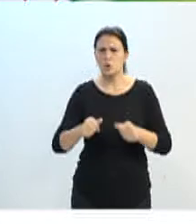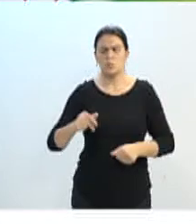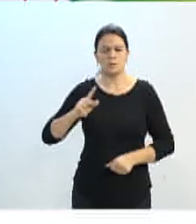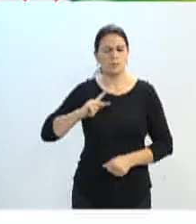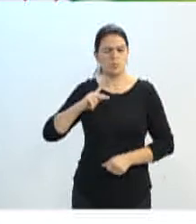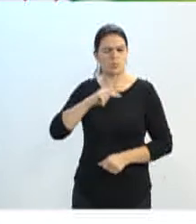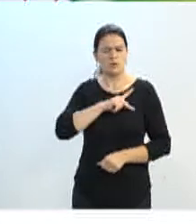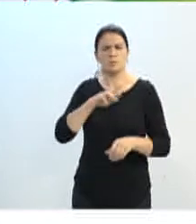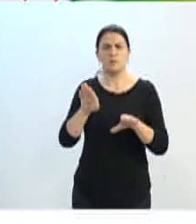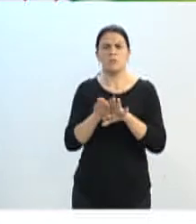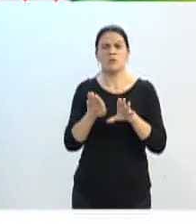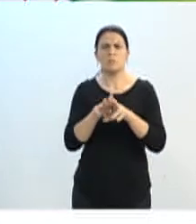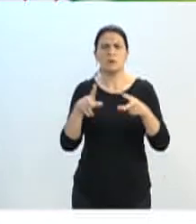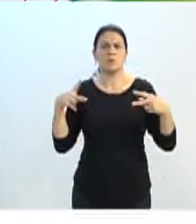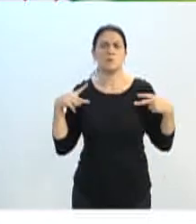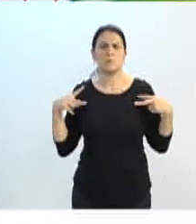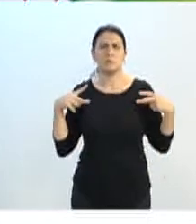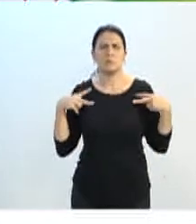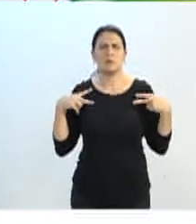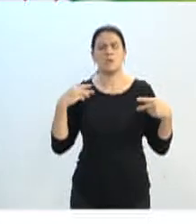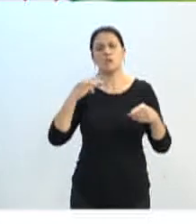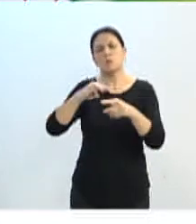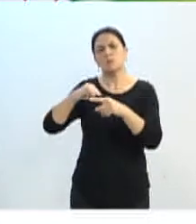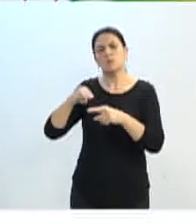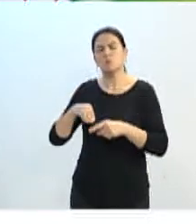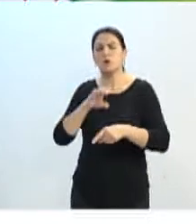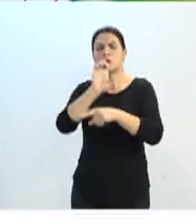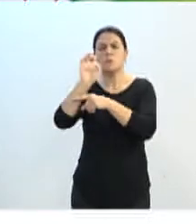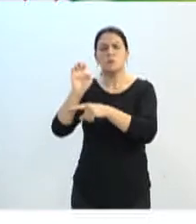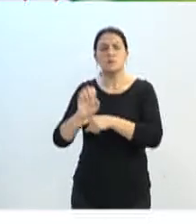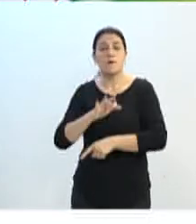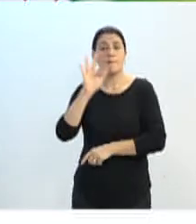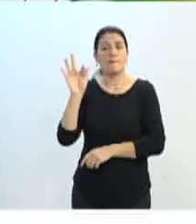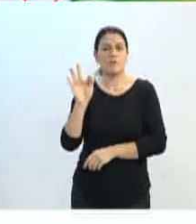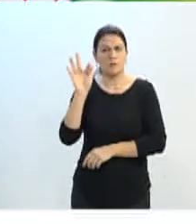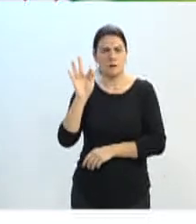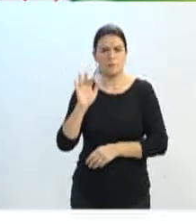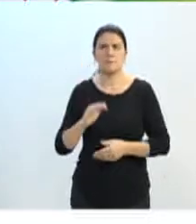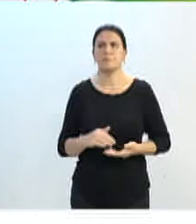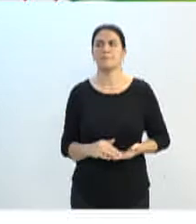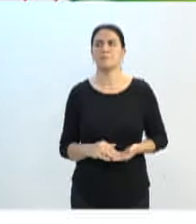quanto privada, municipal ou estadual ou federal. Por favor.